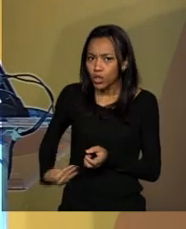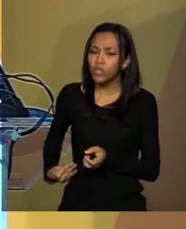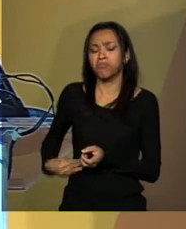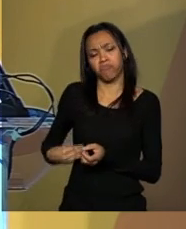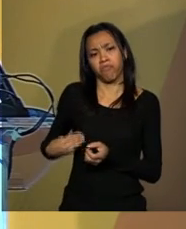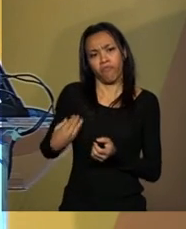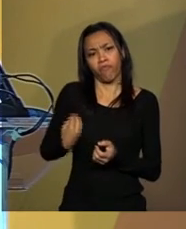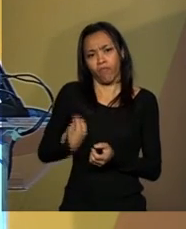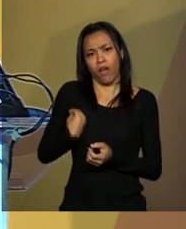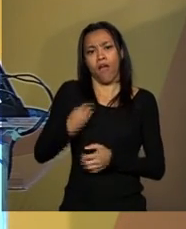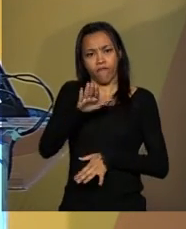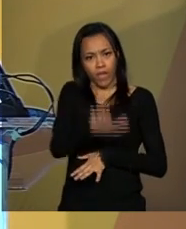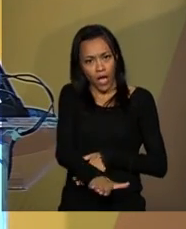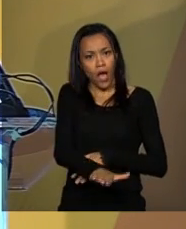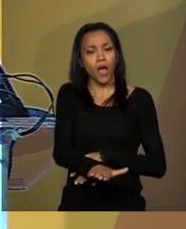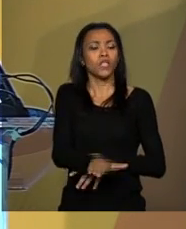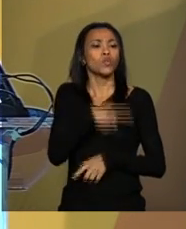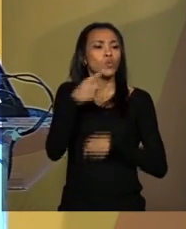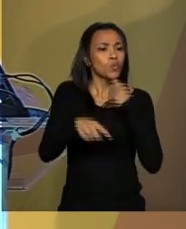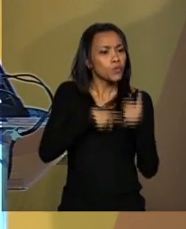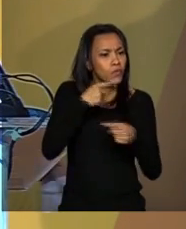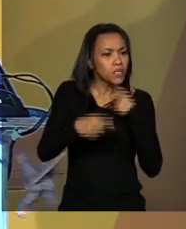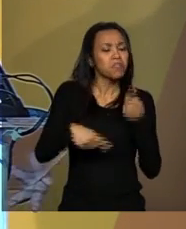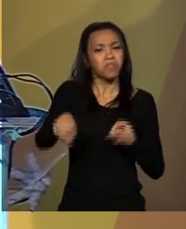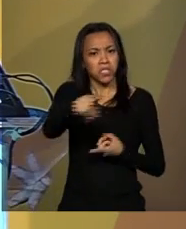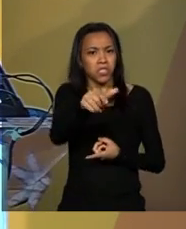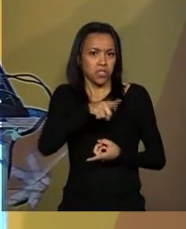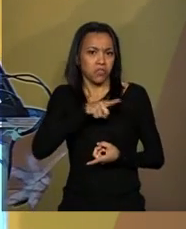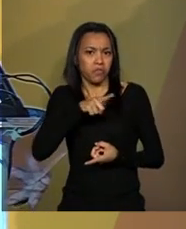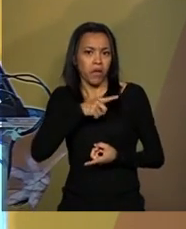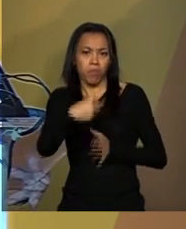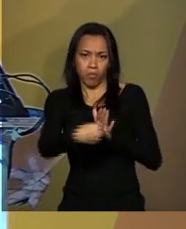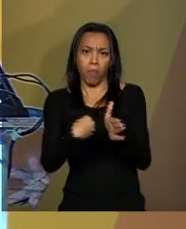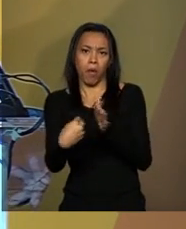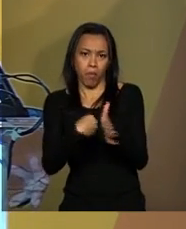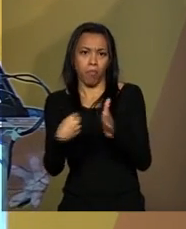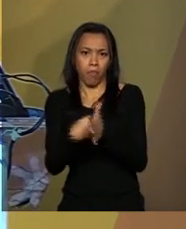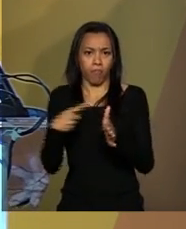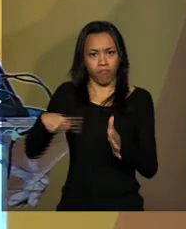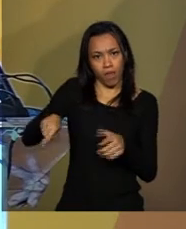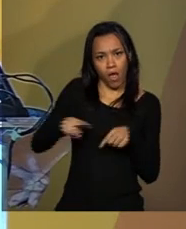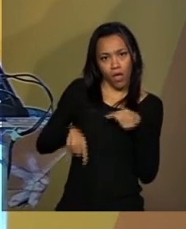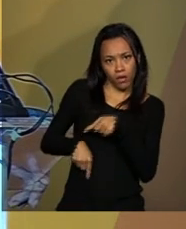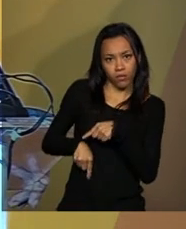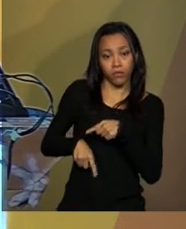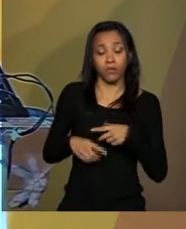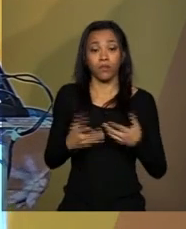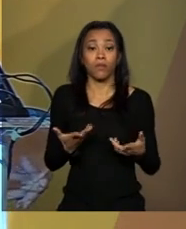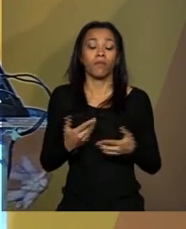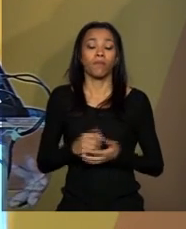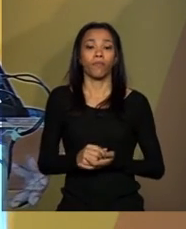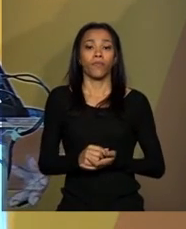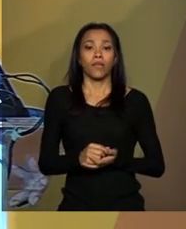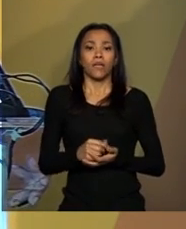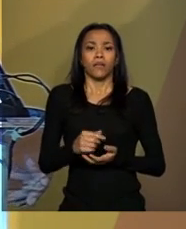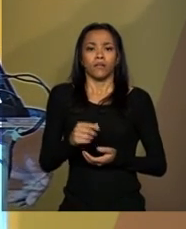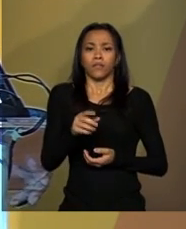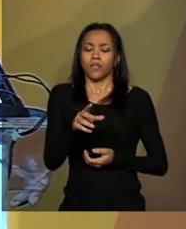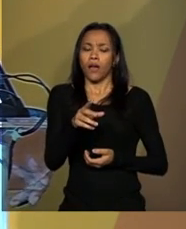esclarecer todas as dúvidas que ainda houver. Apesar de algumas